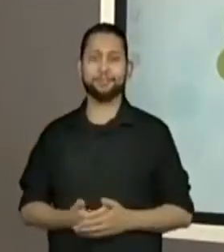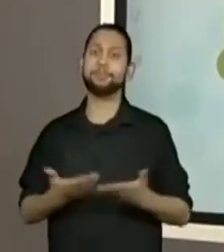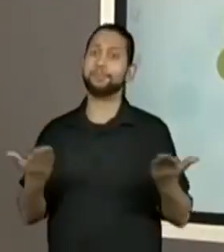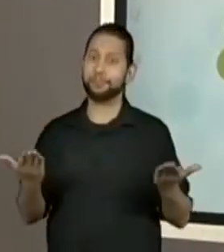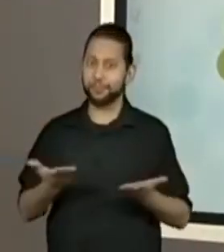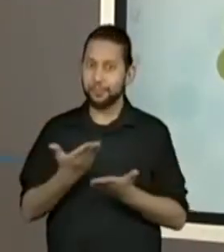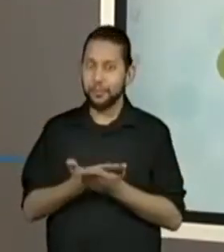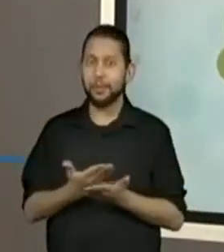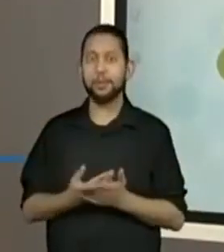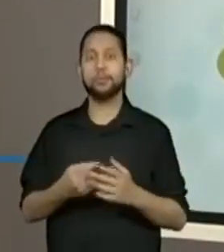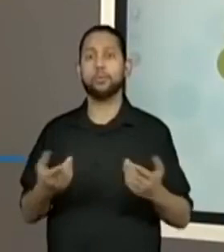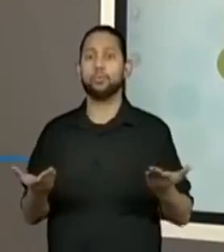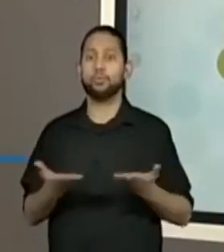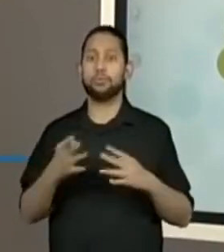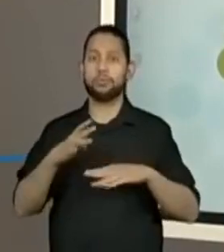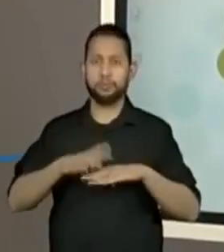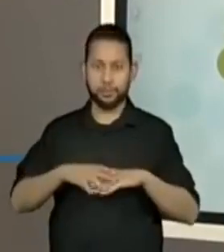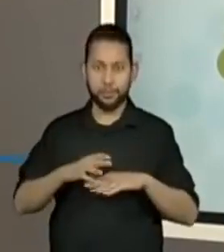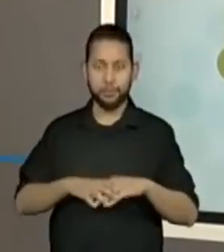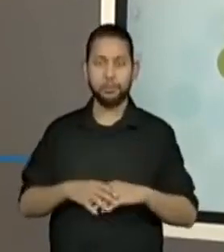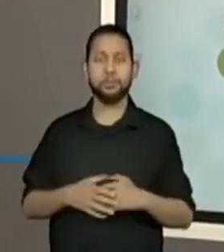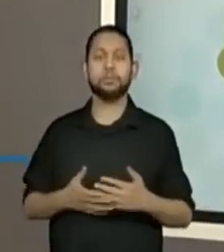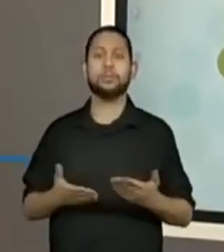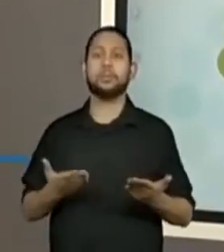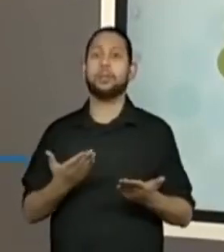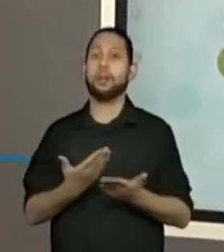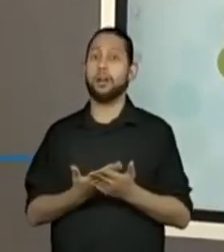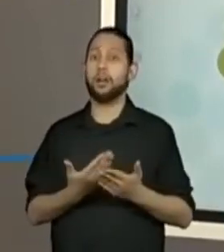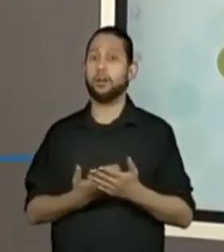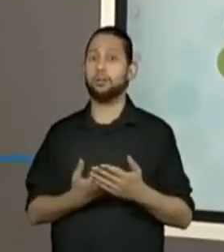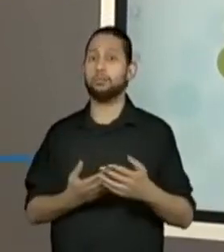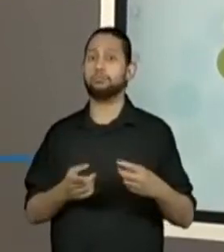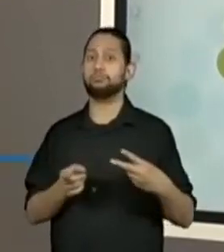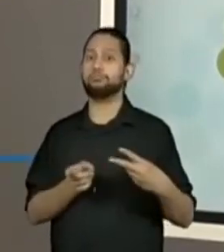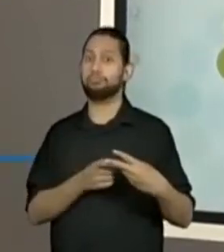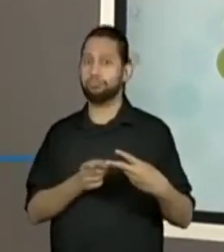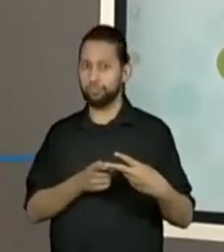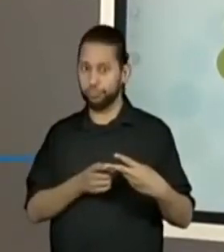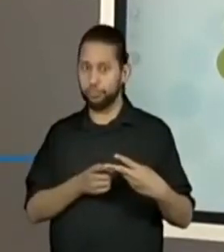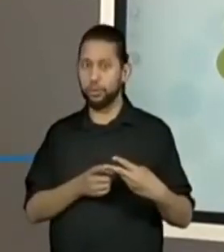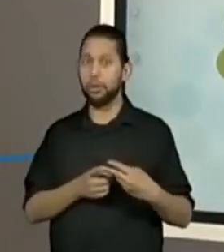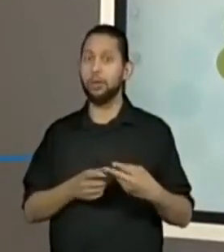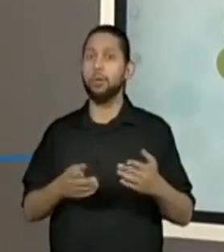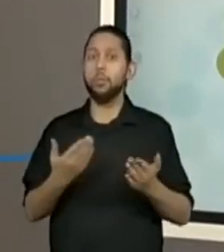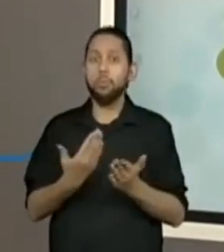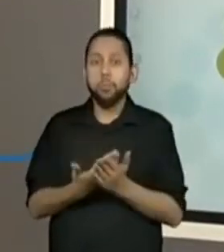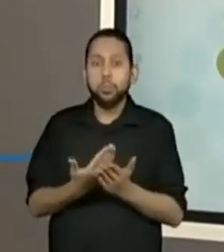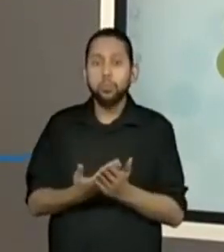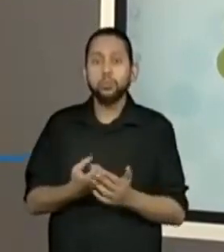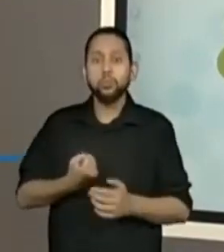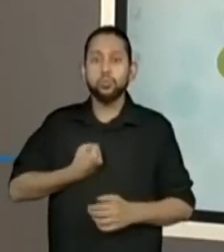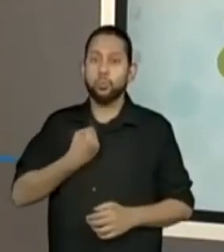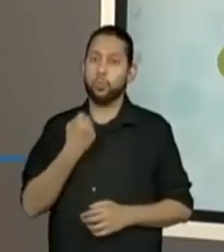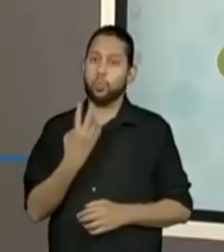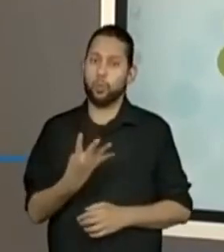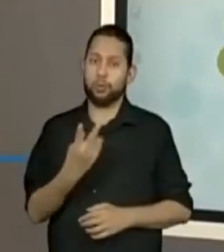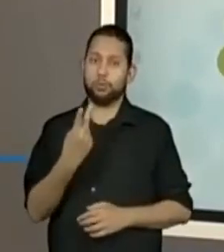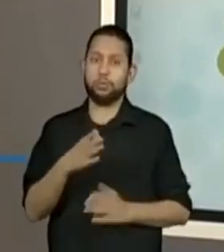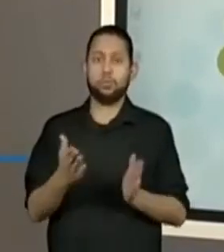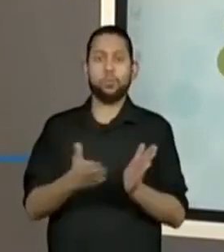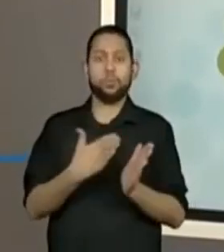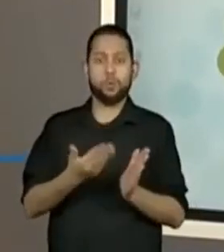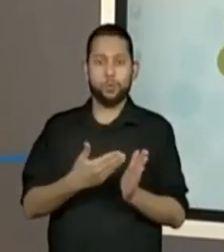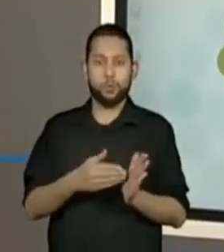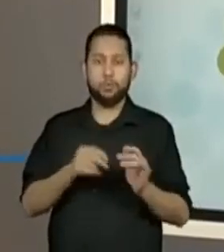para a aula de matemática. Essa é a nossa aula número 4 da sequência didática do material Aprender